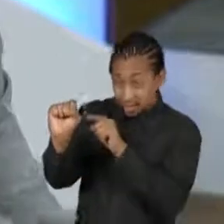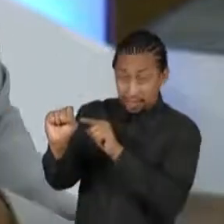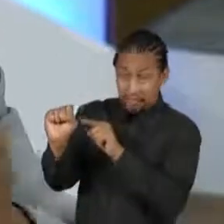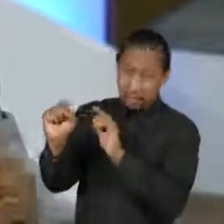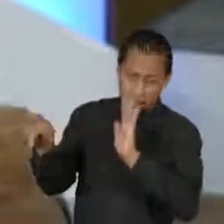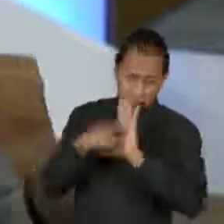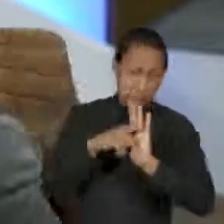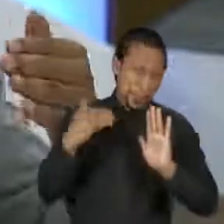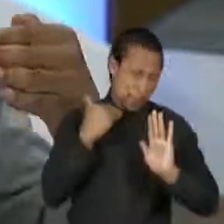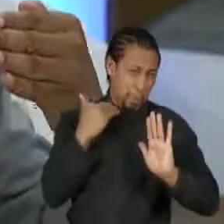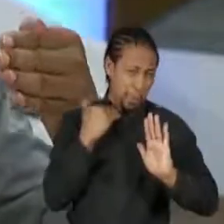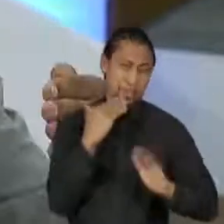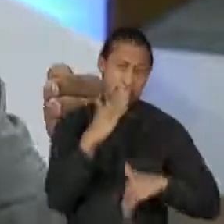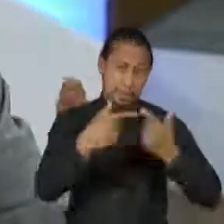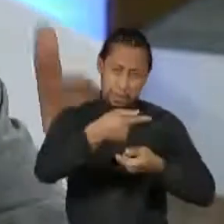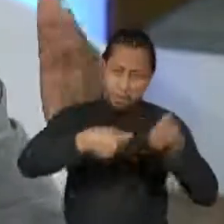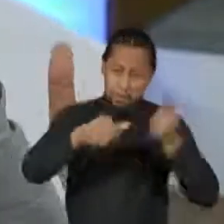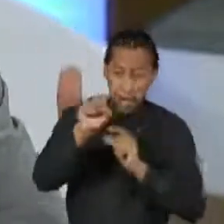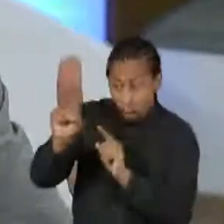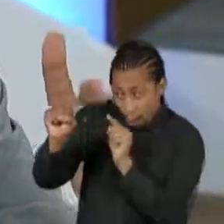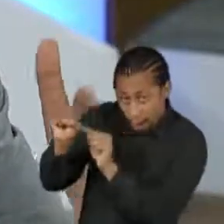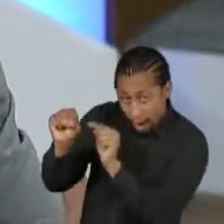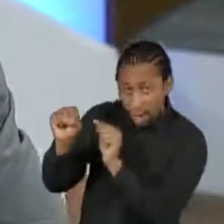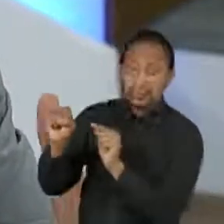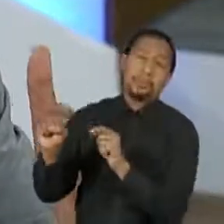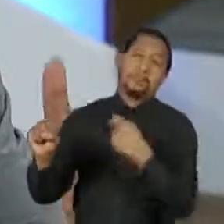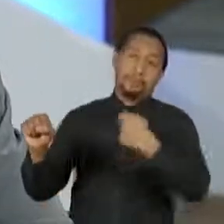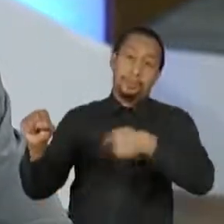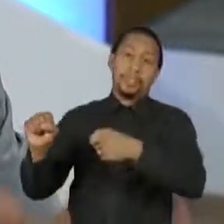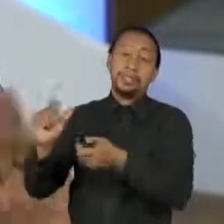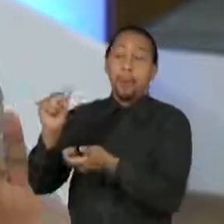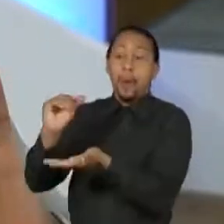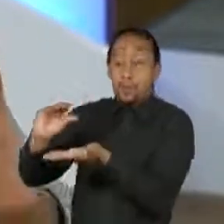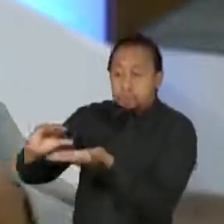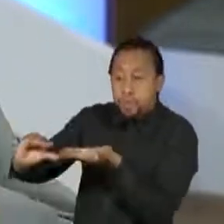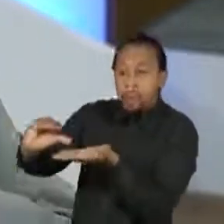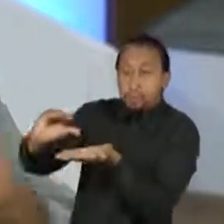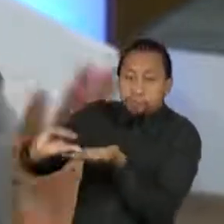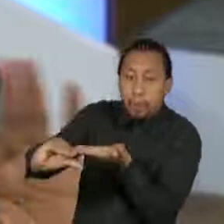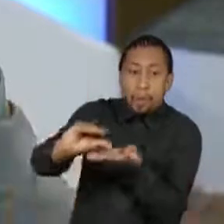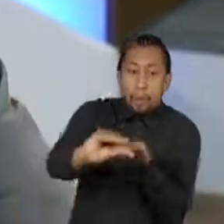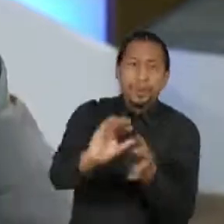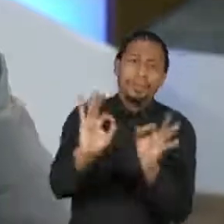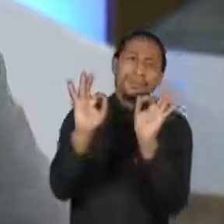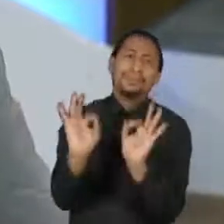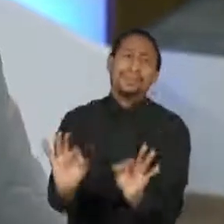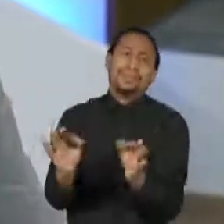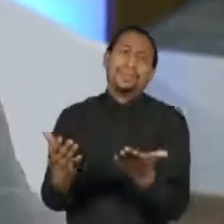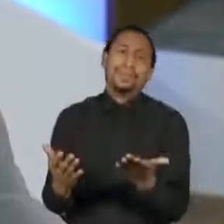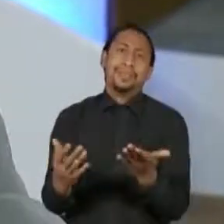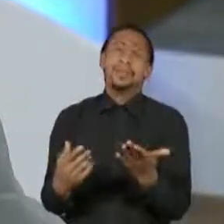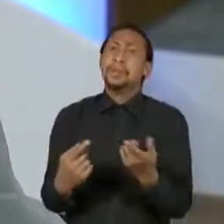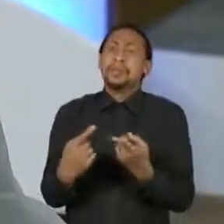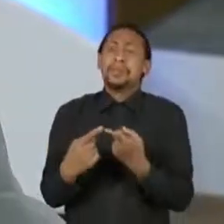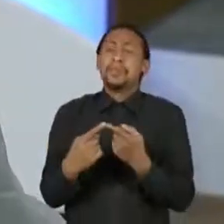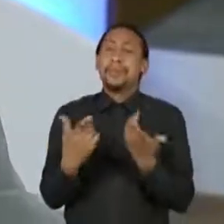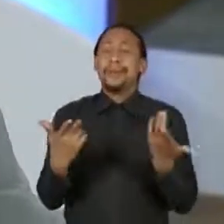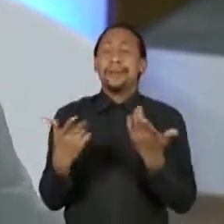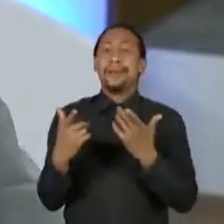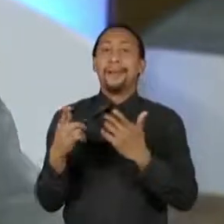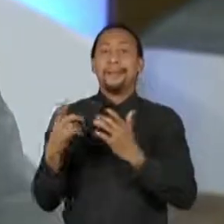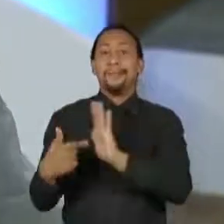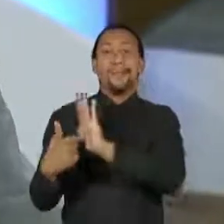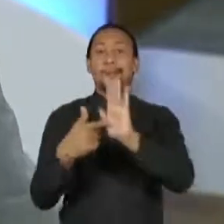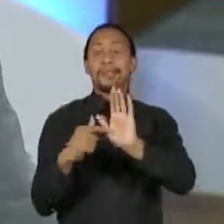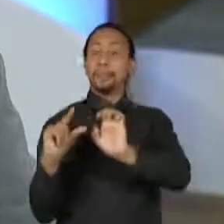precisa de começar a operar no sentido de financiar realmente. Eu não aceito mais falar do empreendedorismo negro,